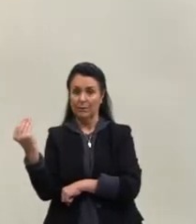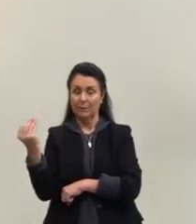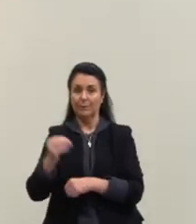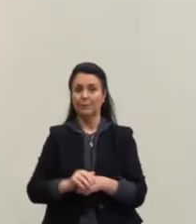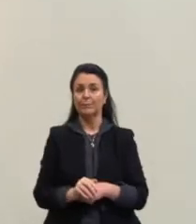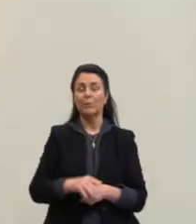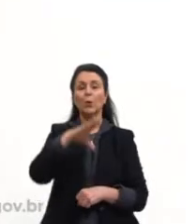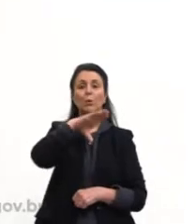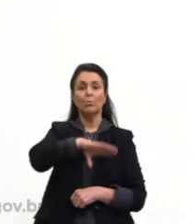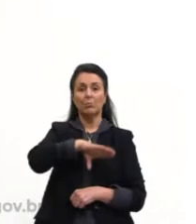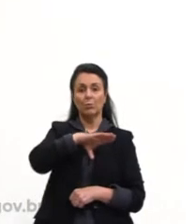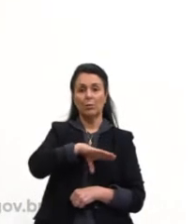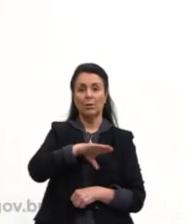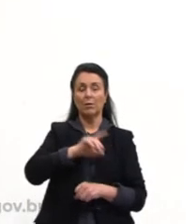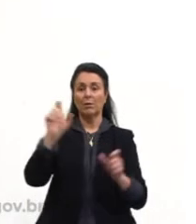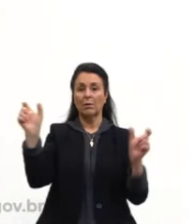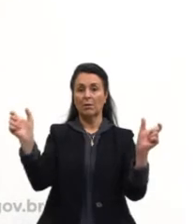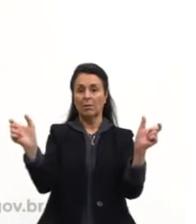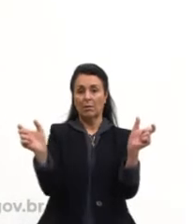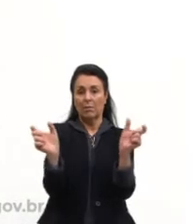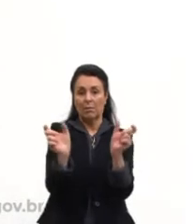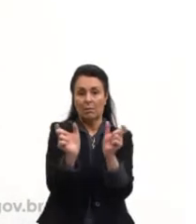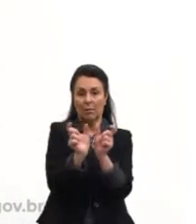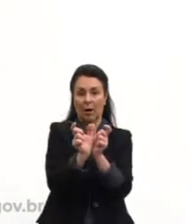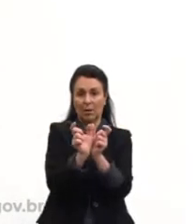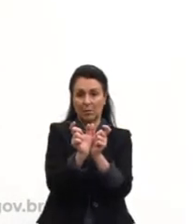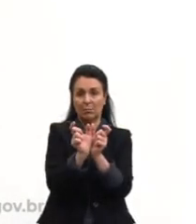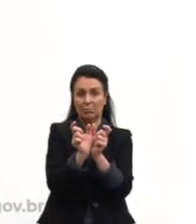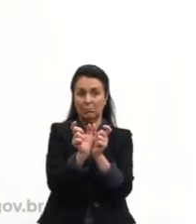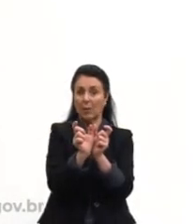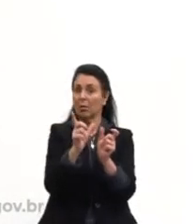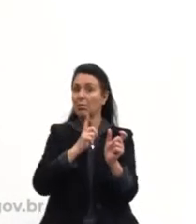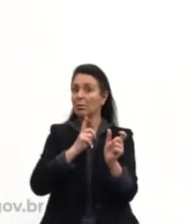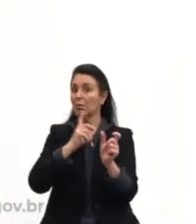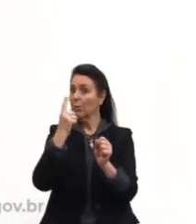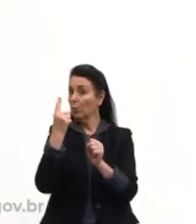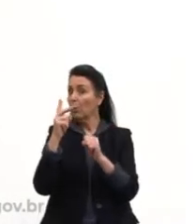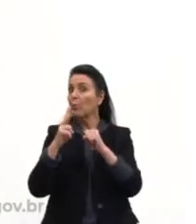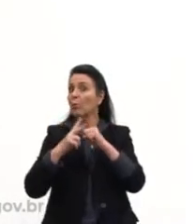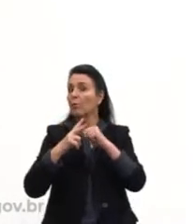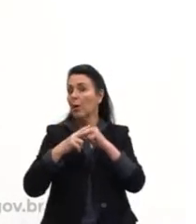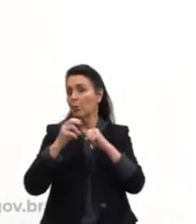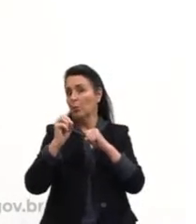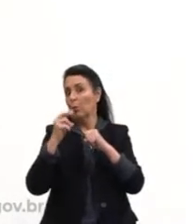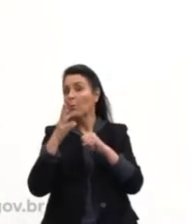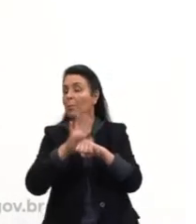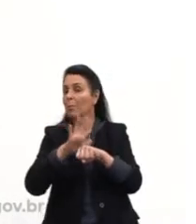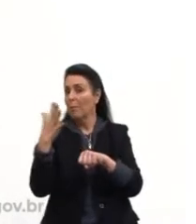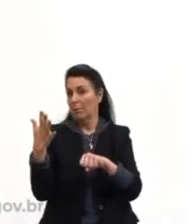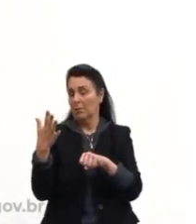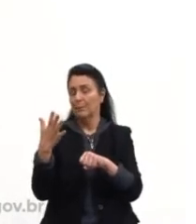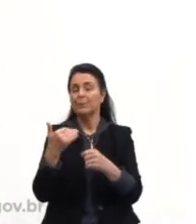No português, a frase gira em torno do verbo. Por exemplo. Estudamos inglês.